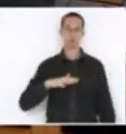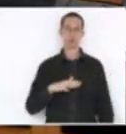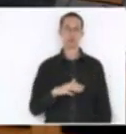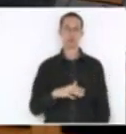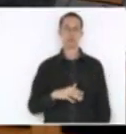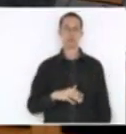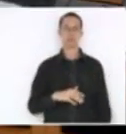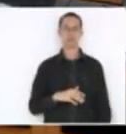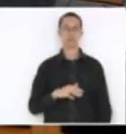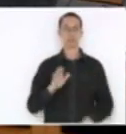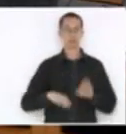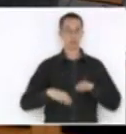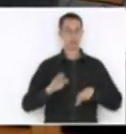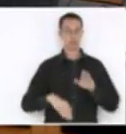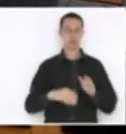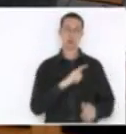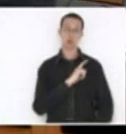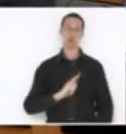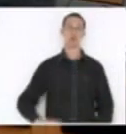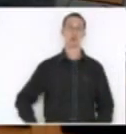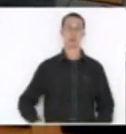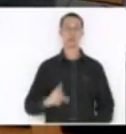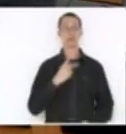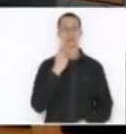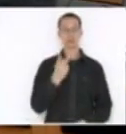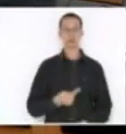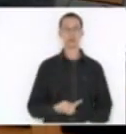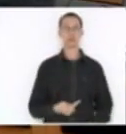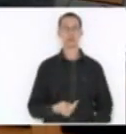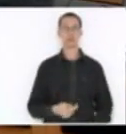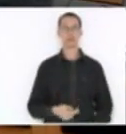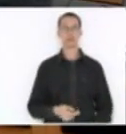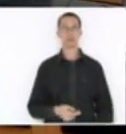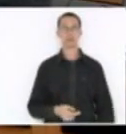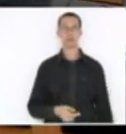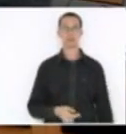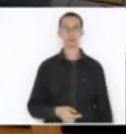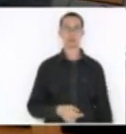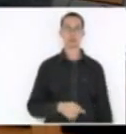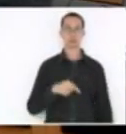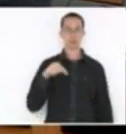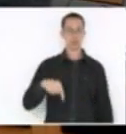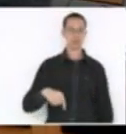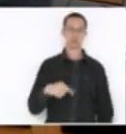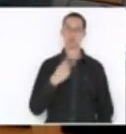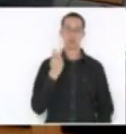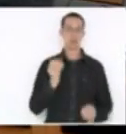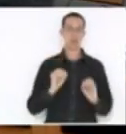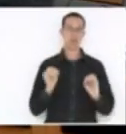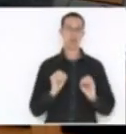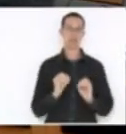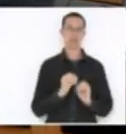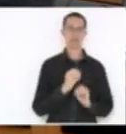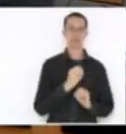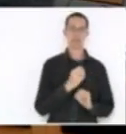governo. É o governo que vai dizer, aqui eu não estou carimbando nada, nem um, nem 10%, nem 5%, nem nada. Eu apenas quero o